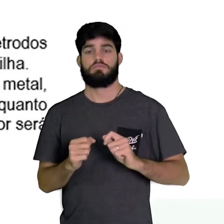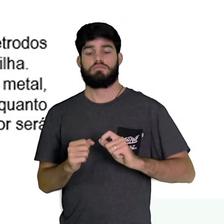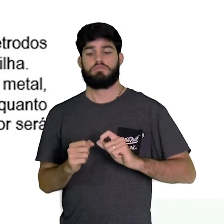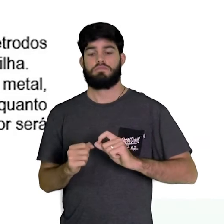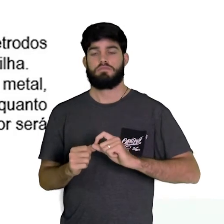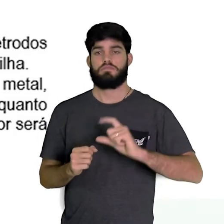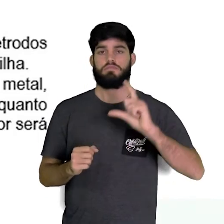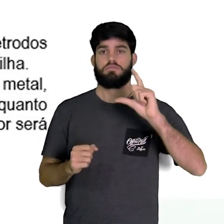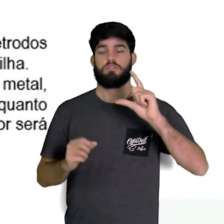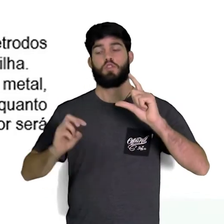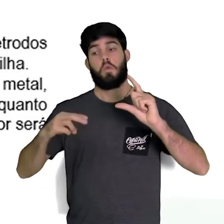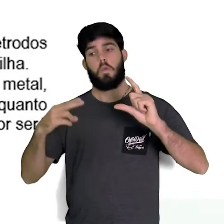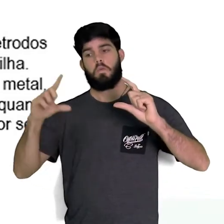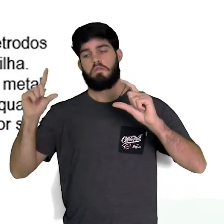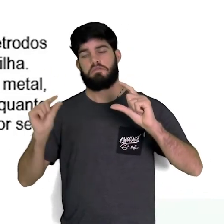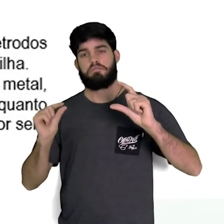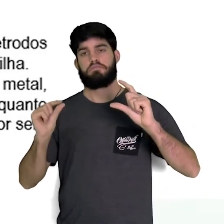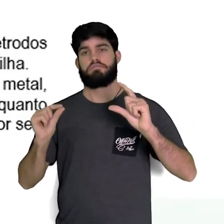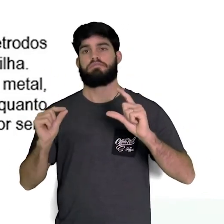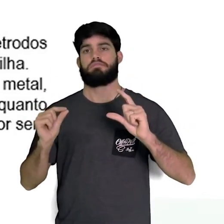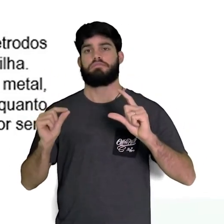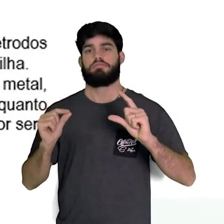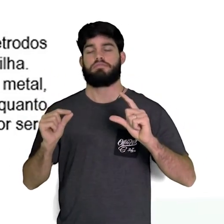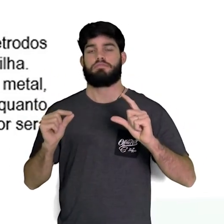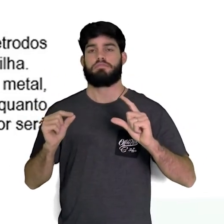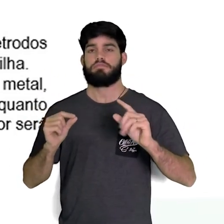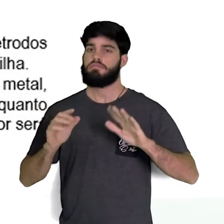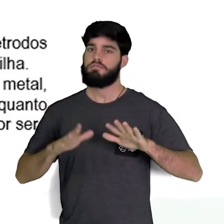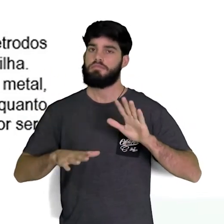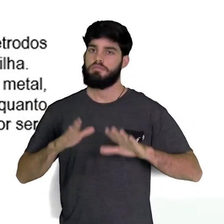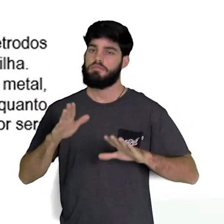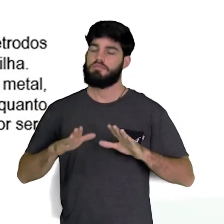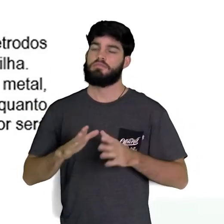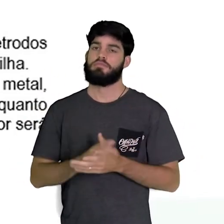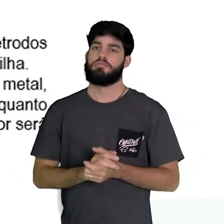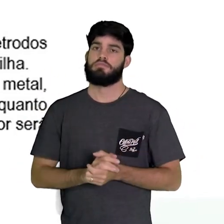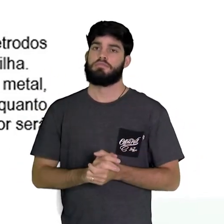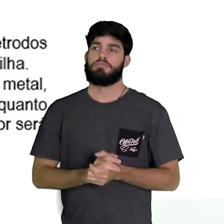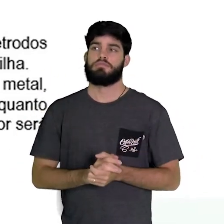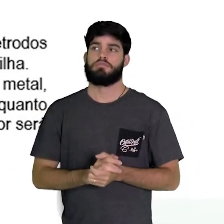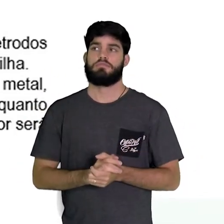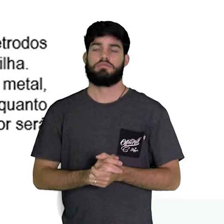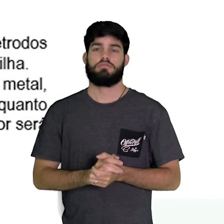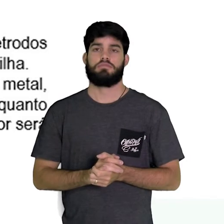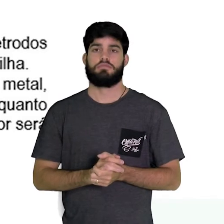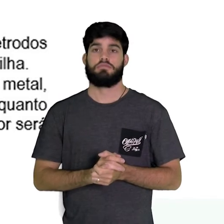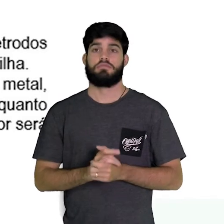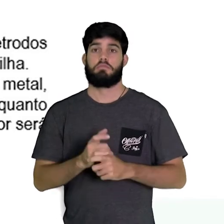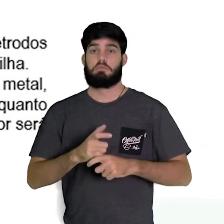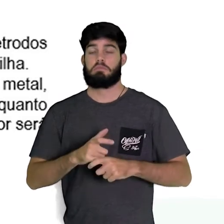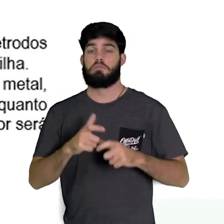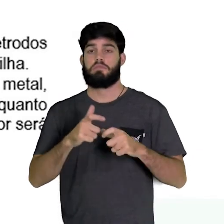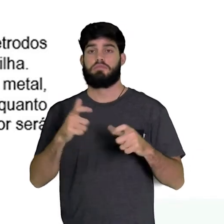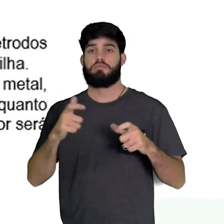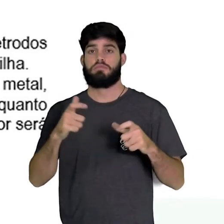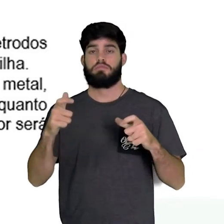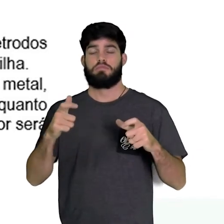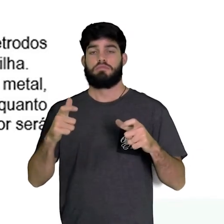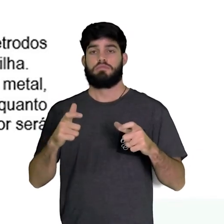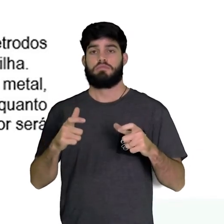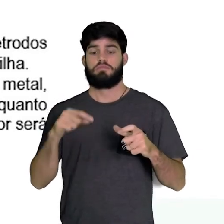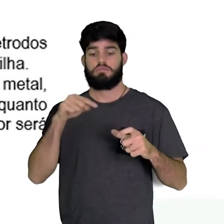eletrodos determinará a intensidade da corrente gerada na pilha. Quanto maior for o potencial de